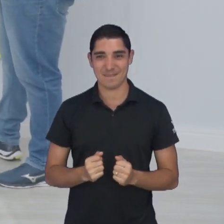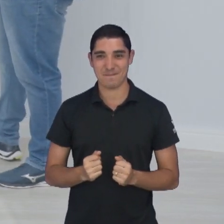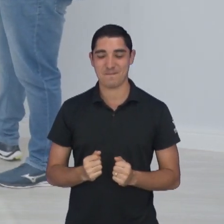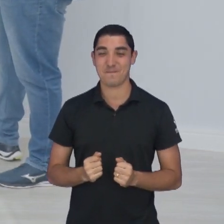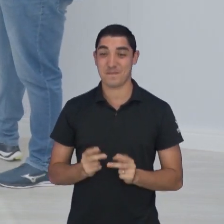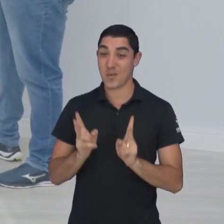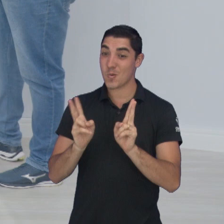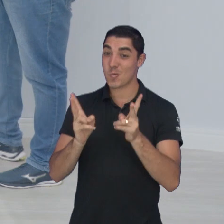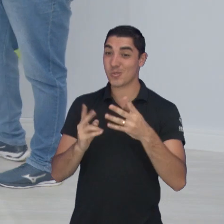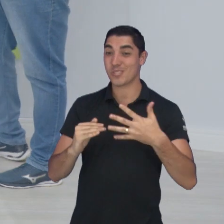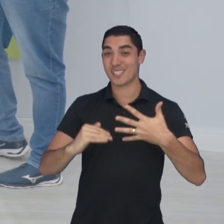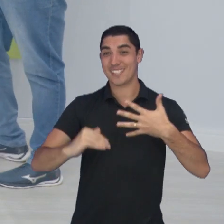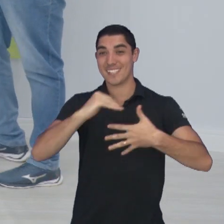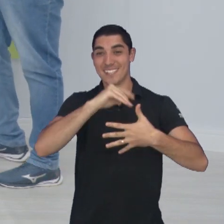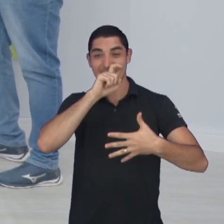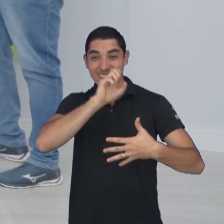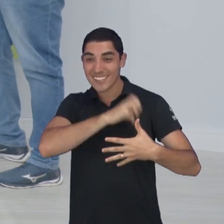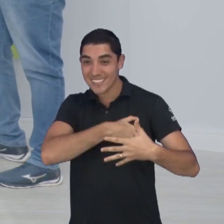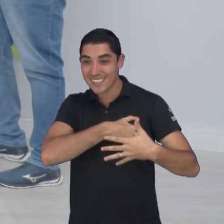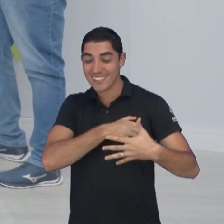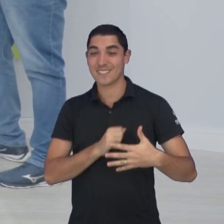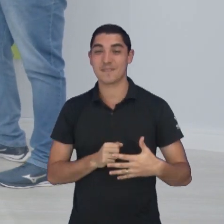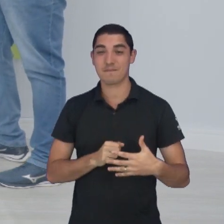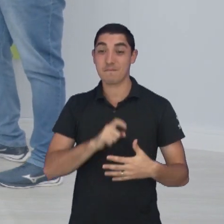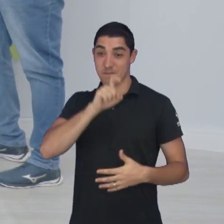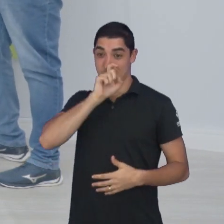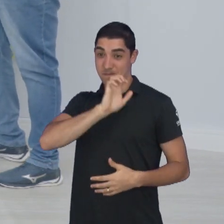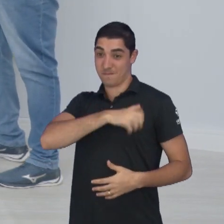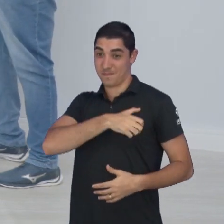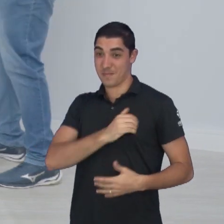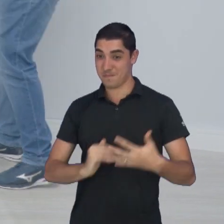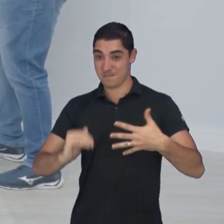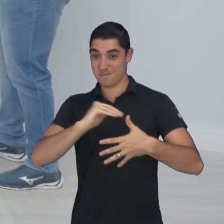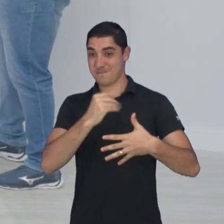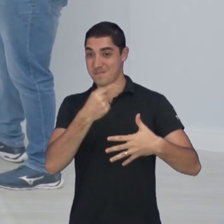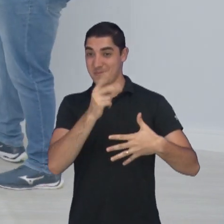Mais ou menos isso. O que é, Ricardo Costa? Segue o líder. Tchau.